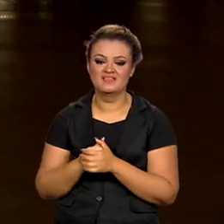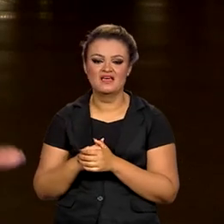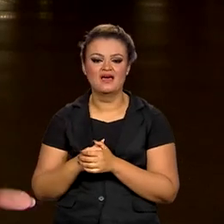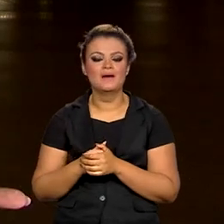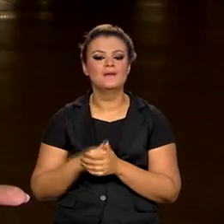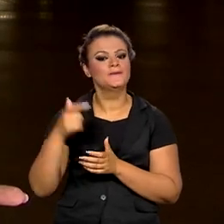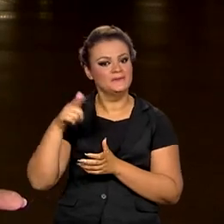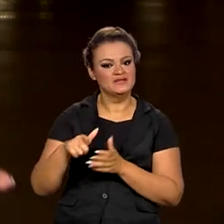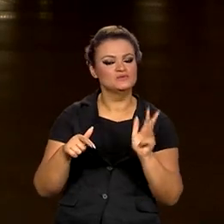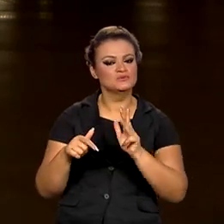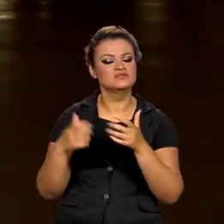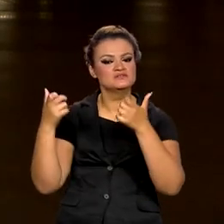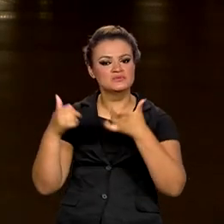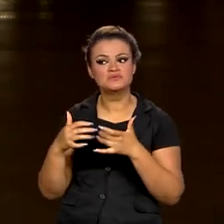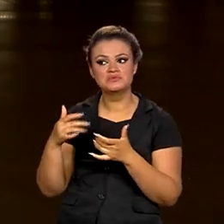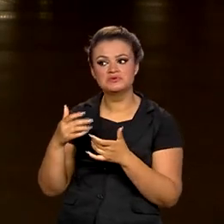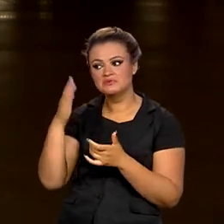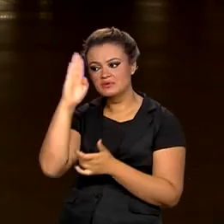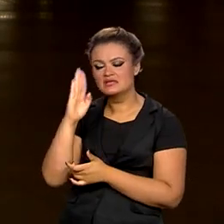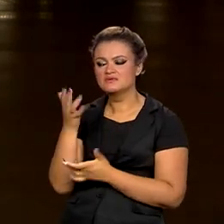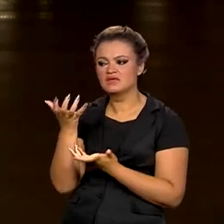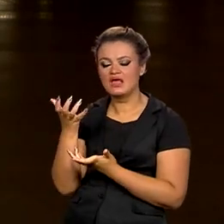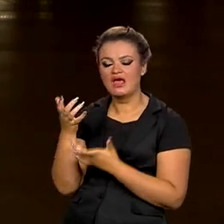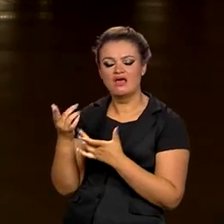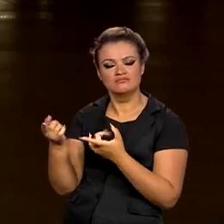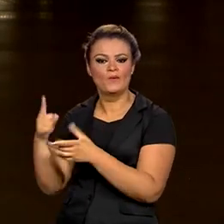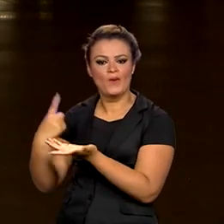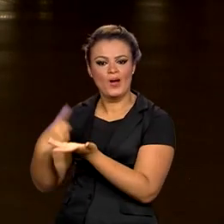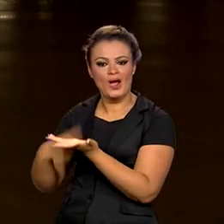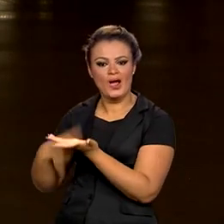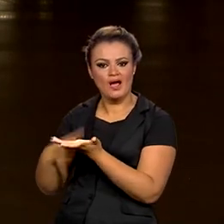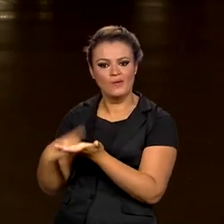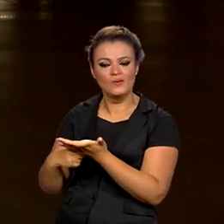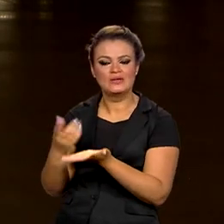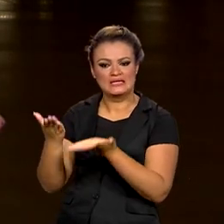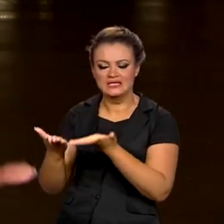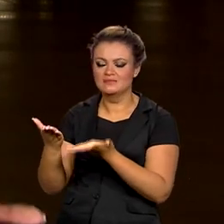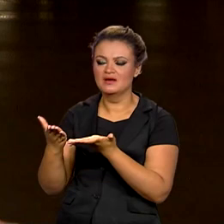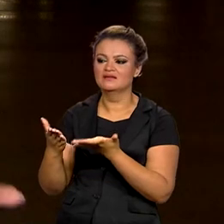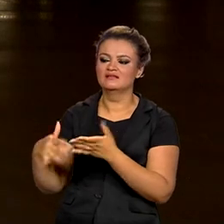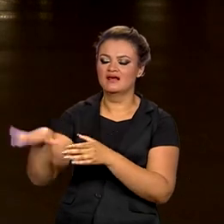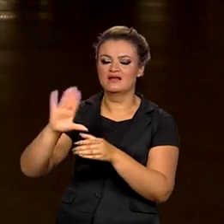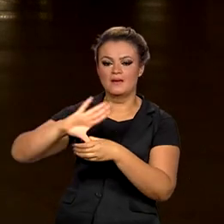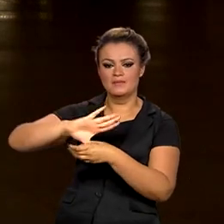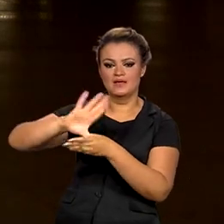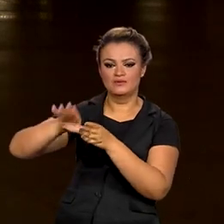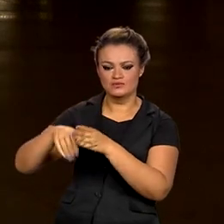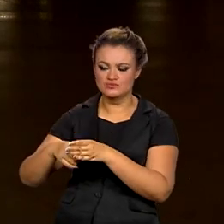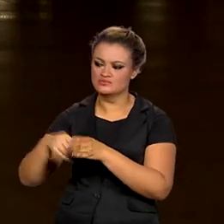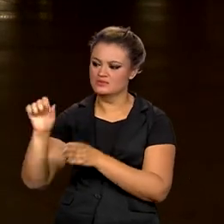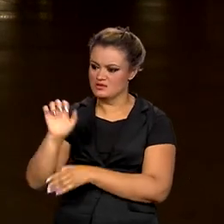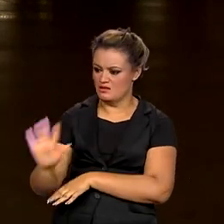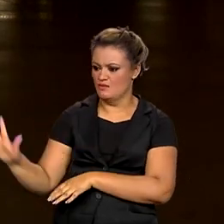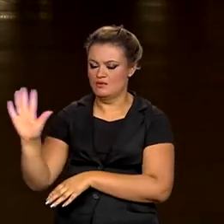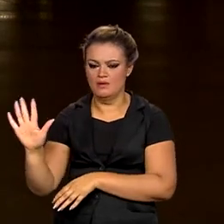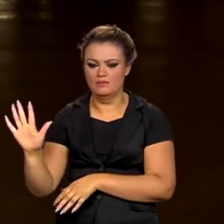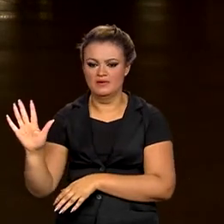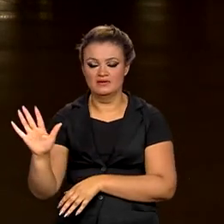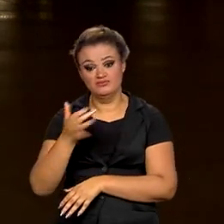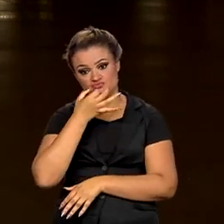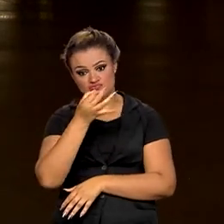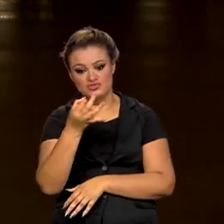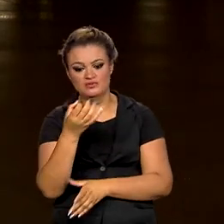reforçou que o Brasil tem interesse na conclusão de um acordo bravado entre Mercosul e União Europeia e